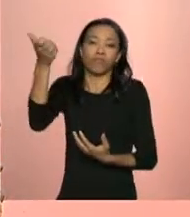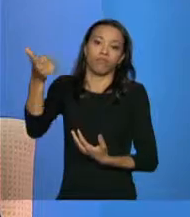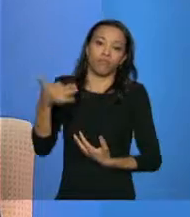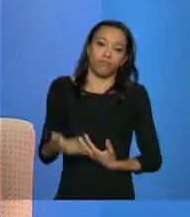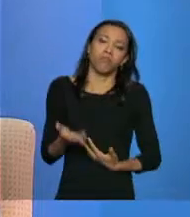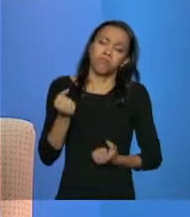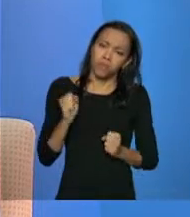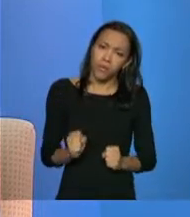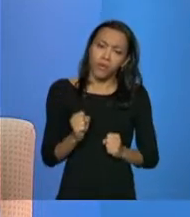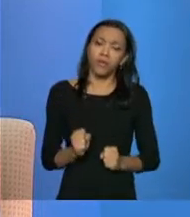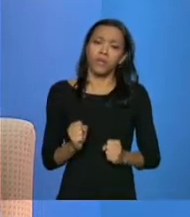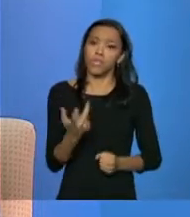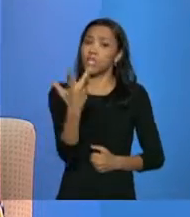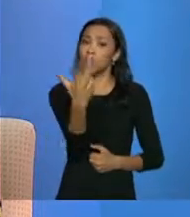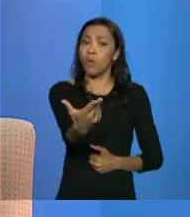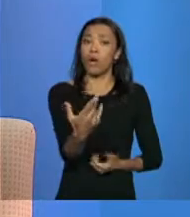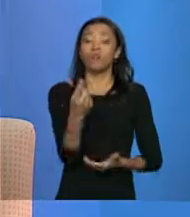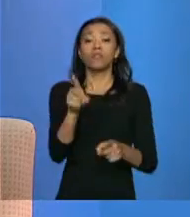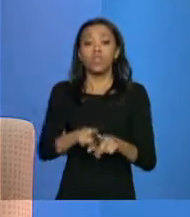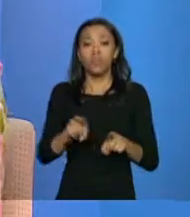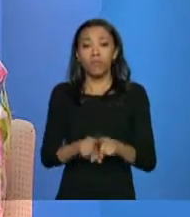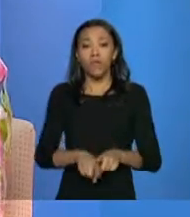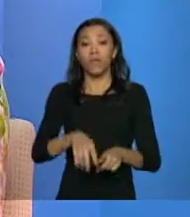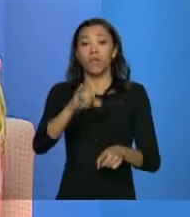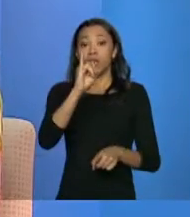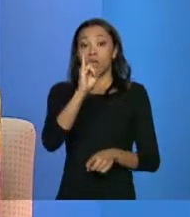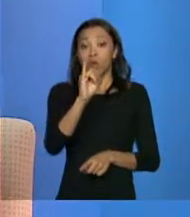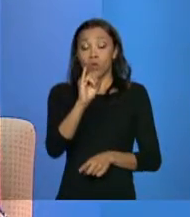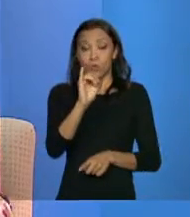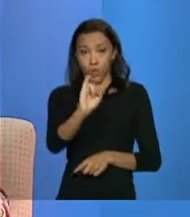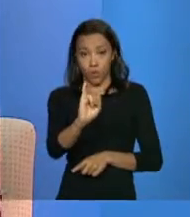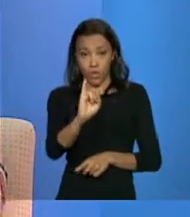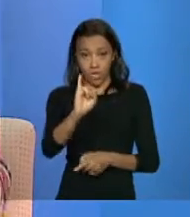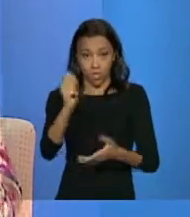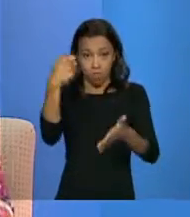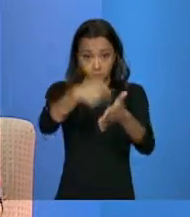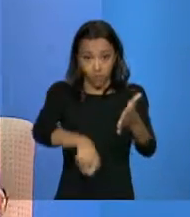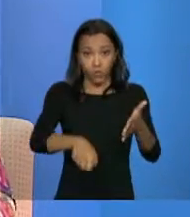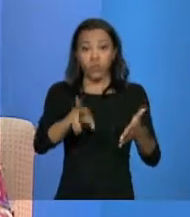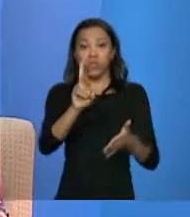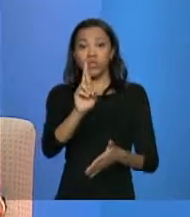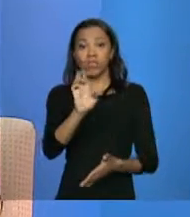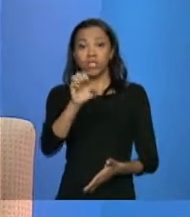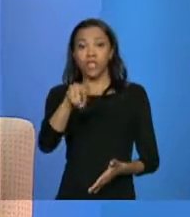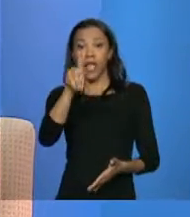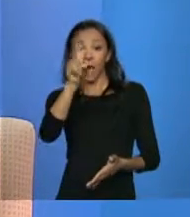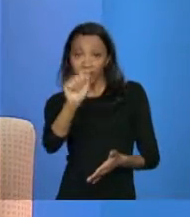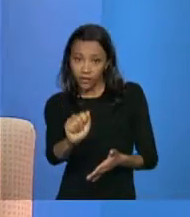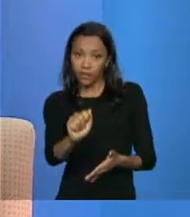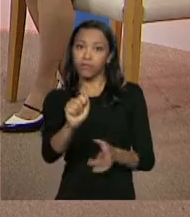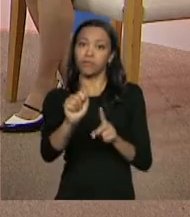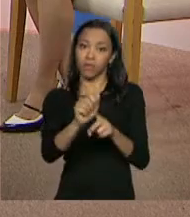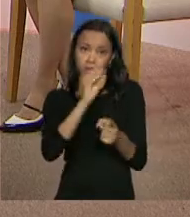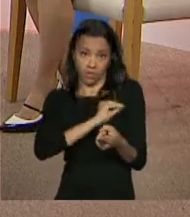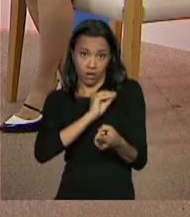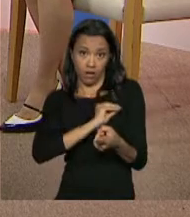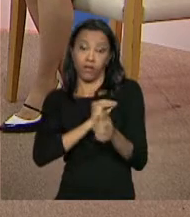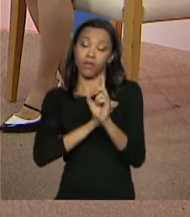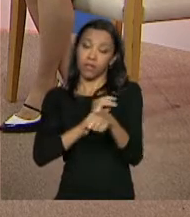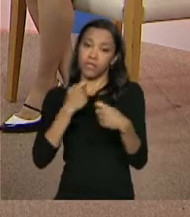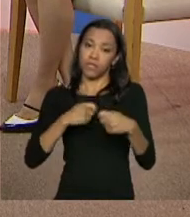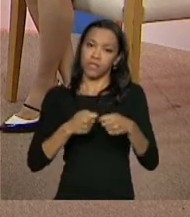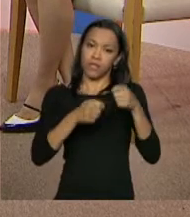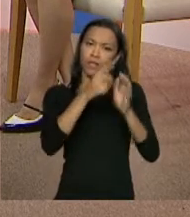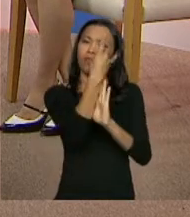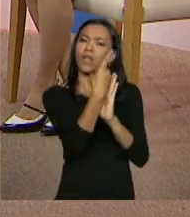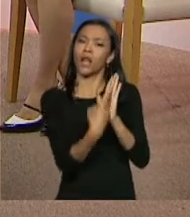autodeclara o imposto de renda. É depois que há uma malha fina. É a coisa do Cadastro Único, não é preciso ficar preocupado. Agora,